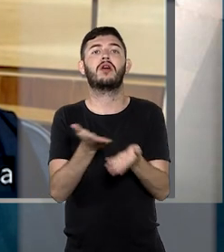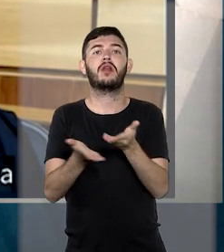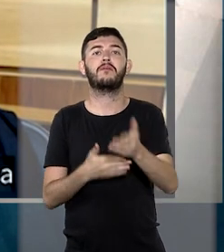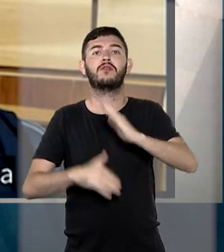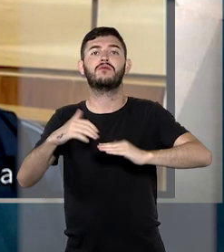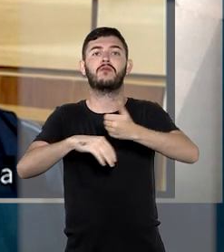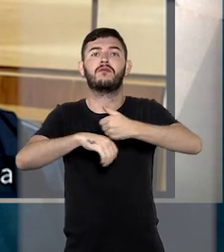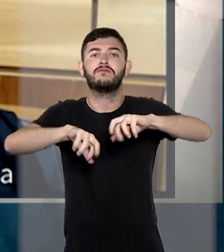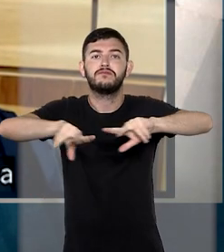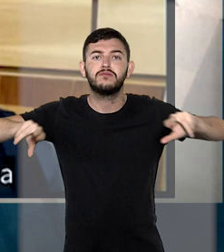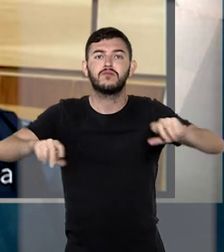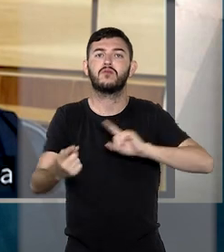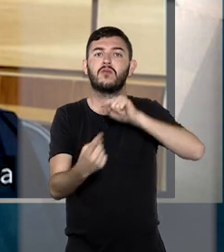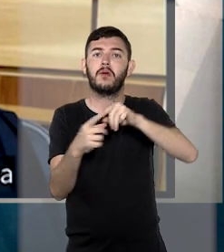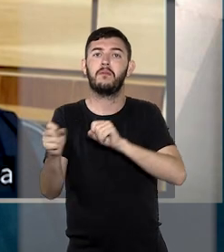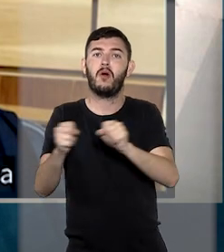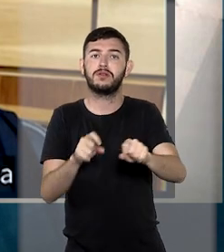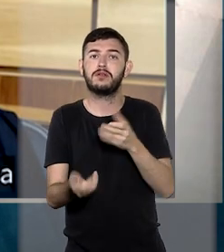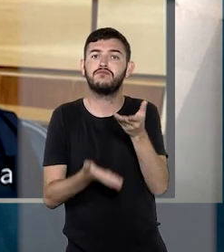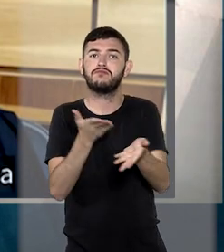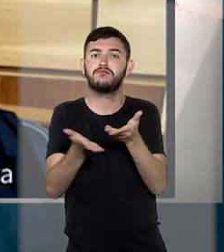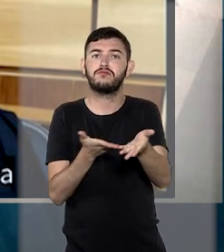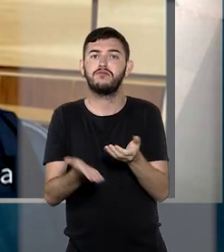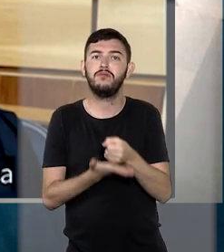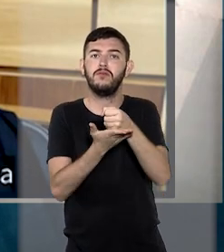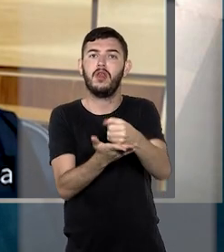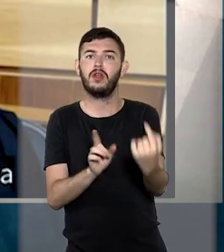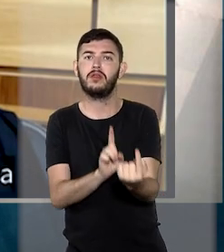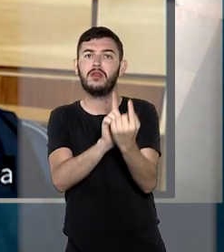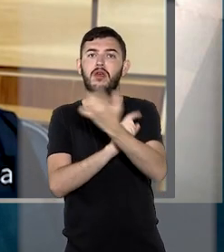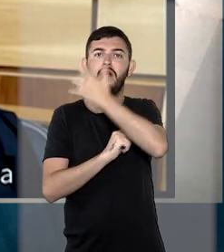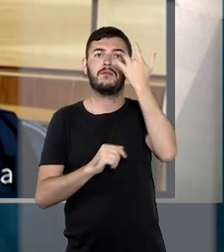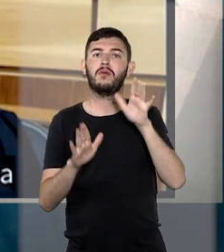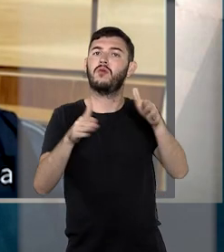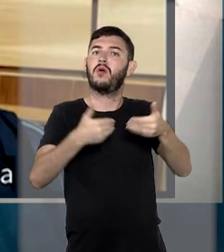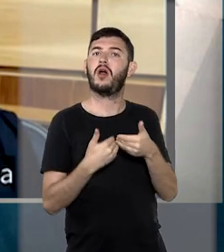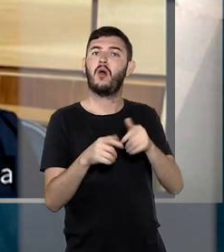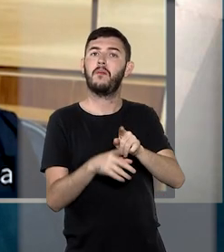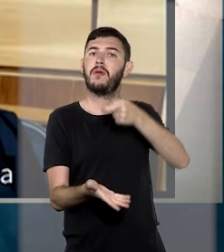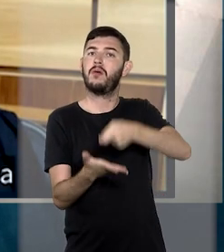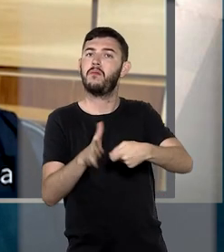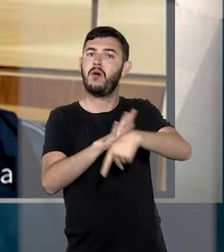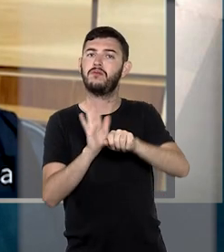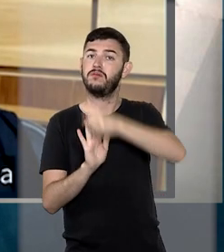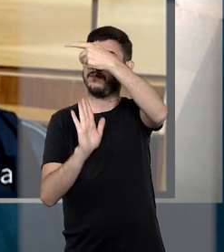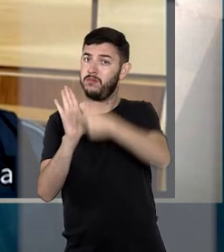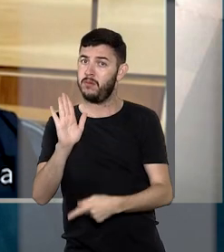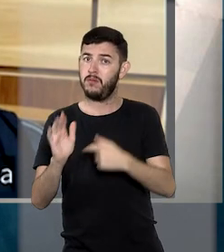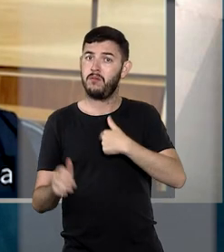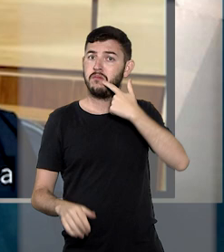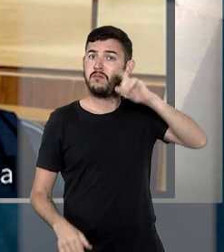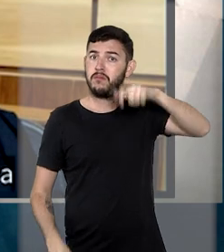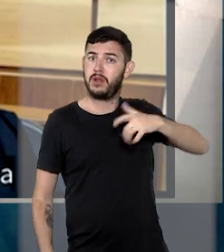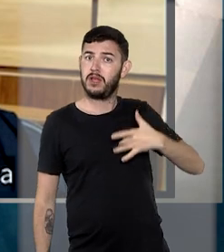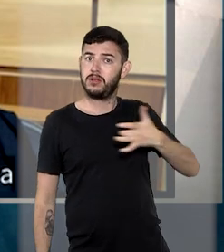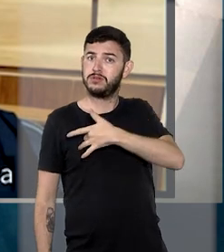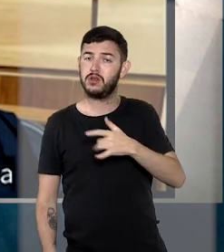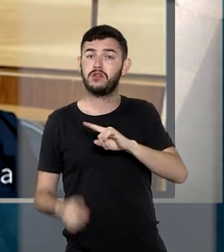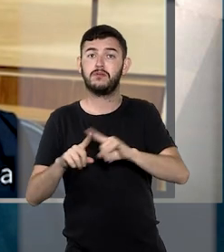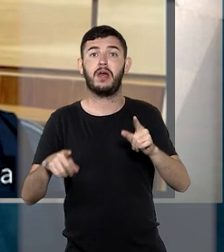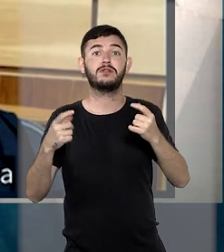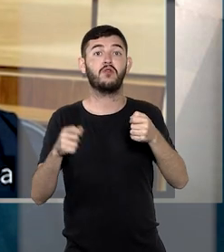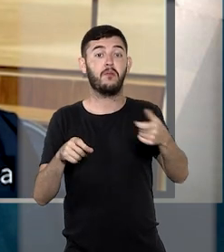integrar o tratamento multidisciplinar do transtorno do espectro autista, sujeito a cobertura obrigatória pelos planos de saúde,